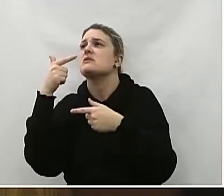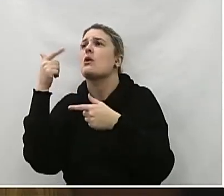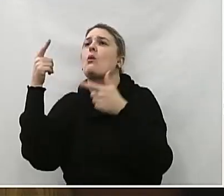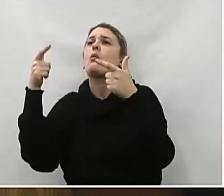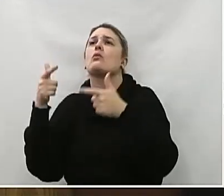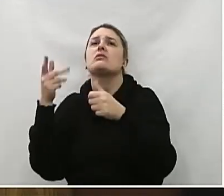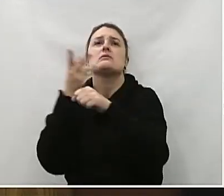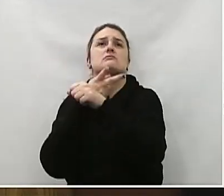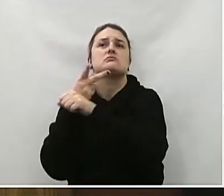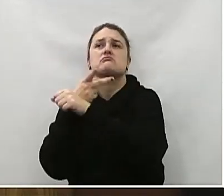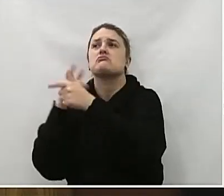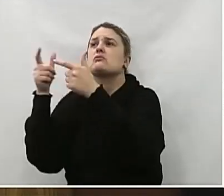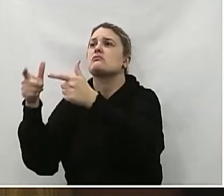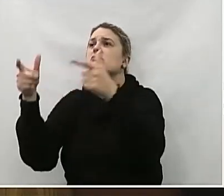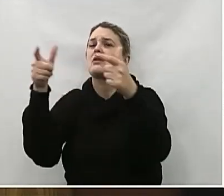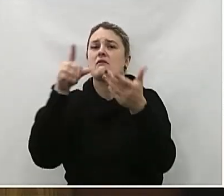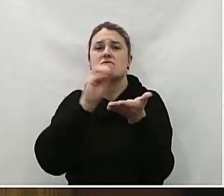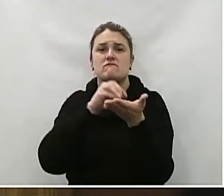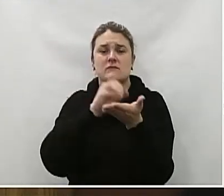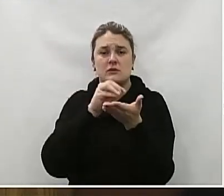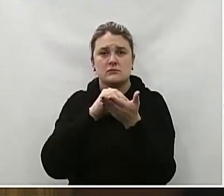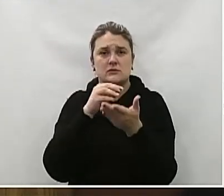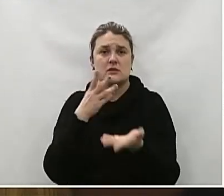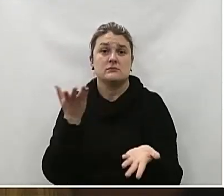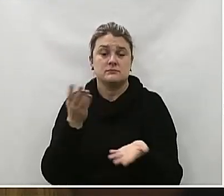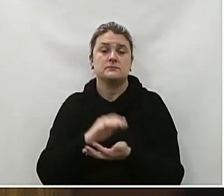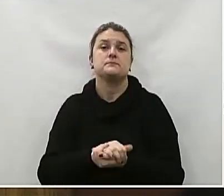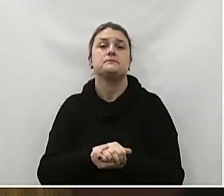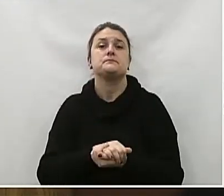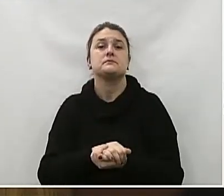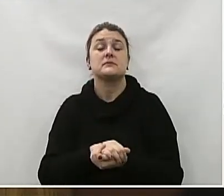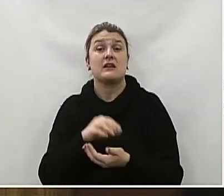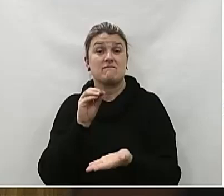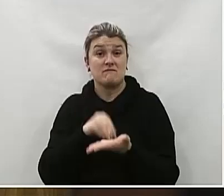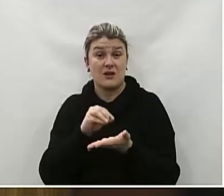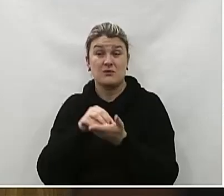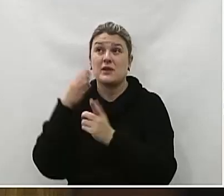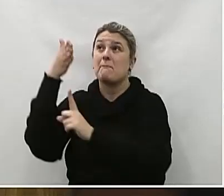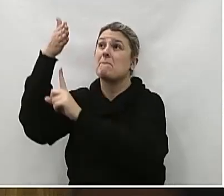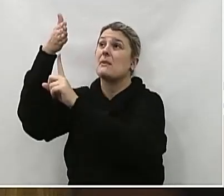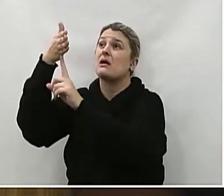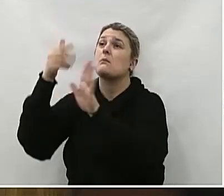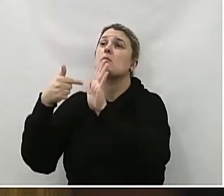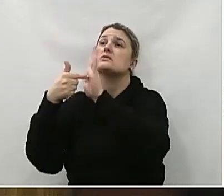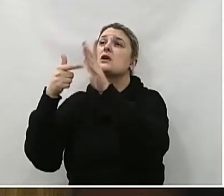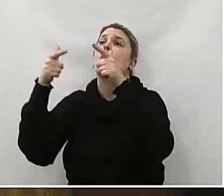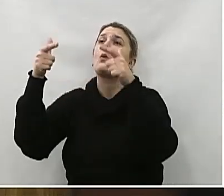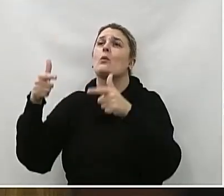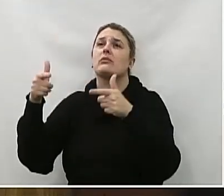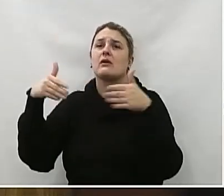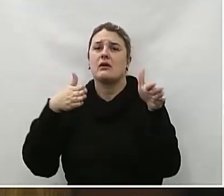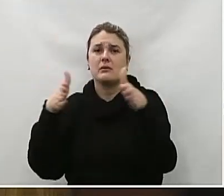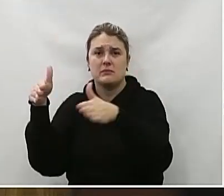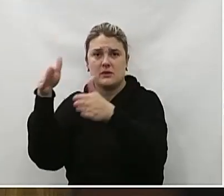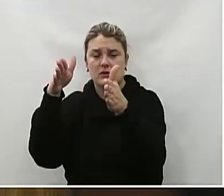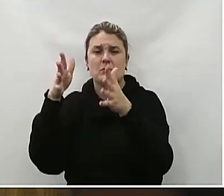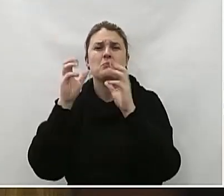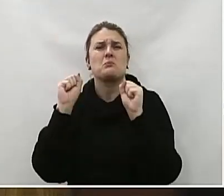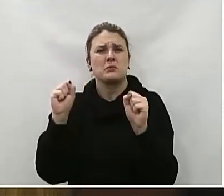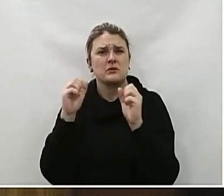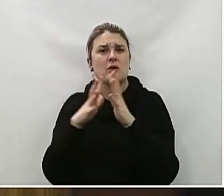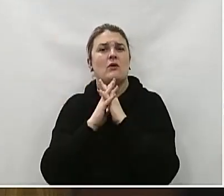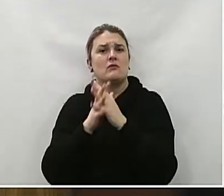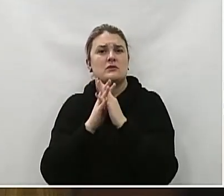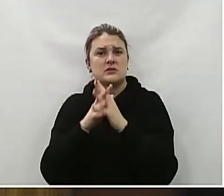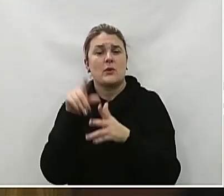localização do campus e prejudicando a experiência de todos A ausência de placas indicativas adequadas pode resultar em confusão